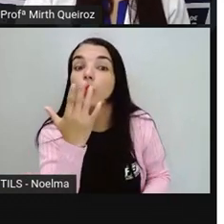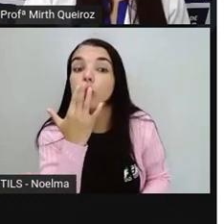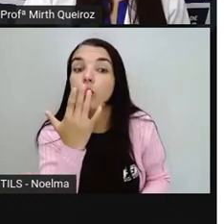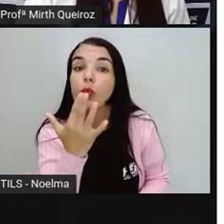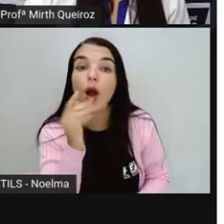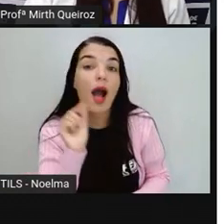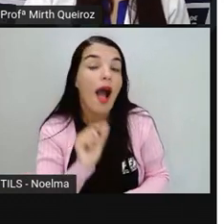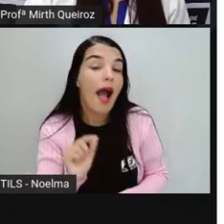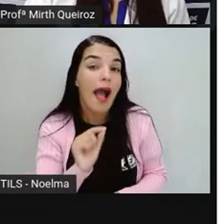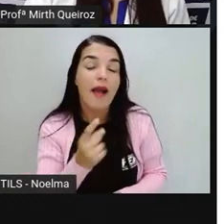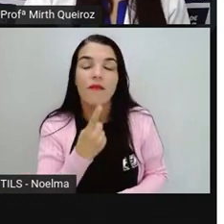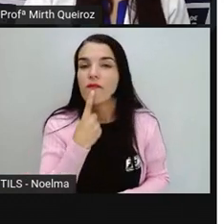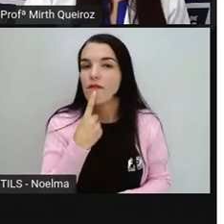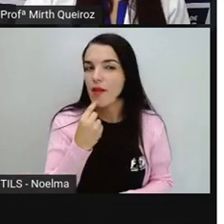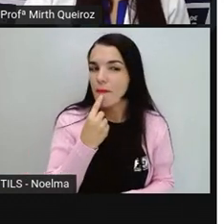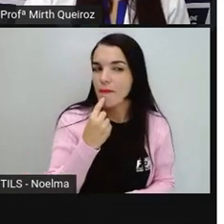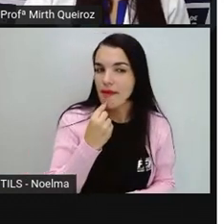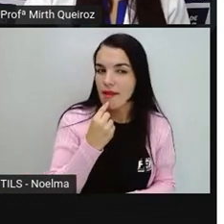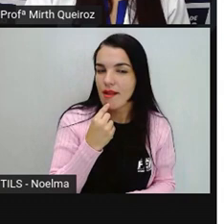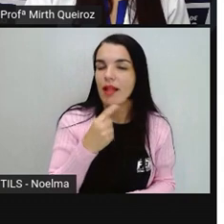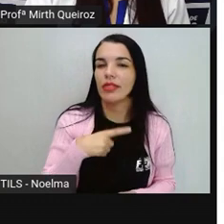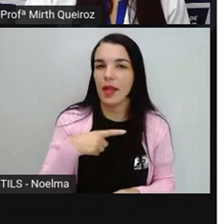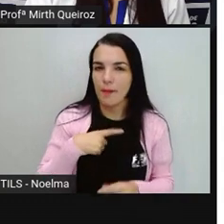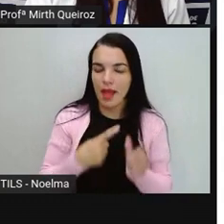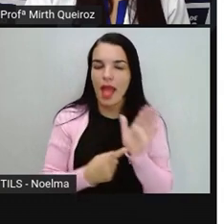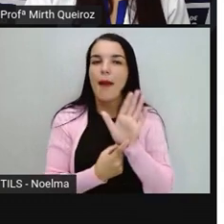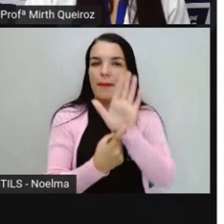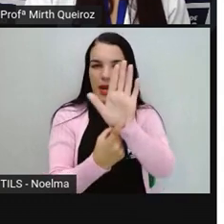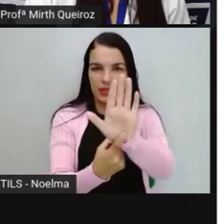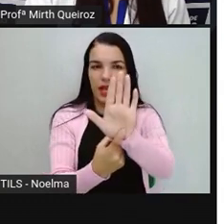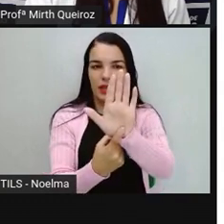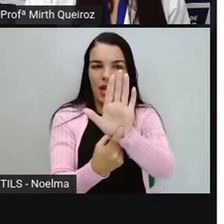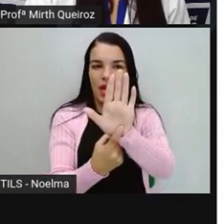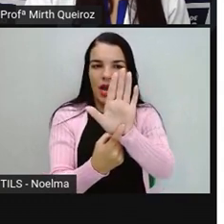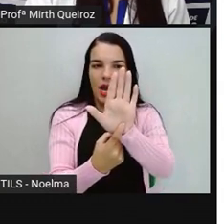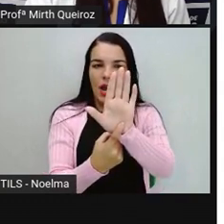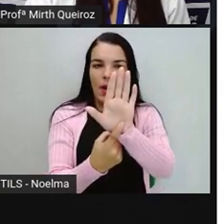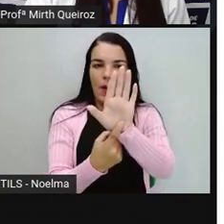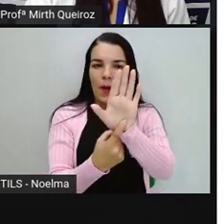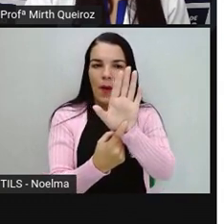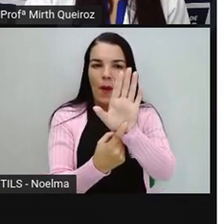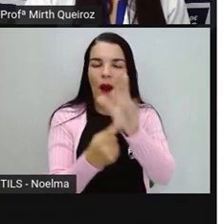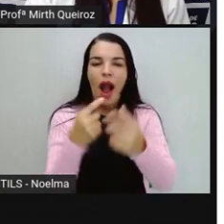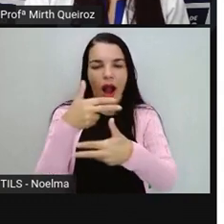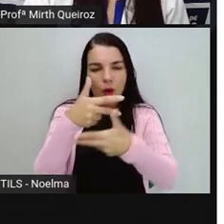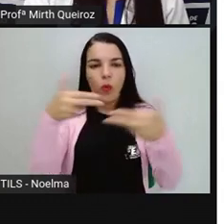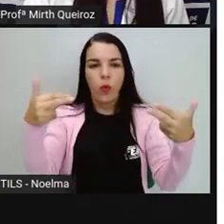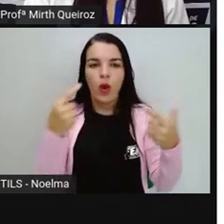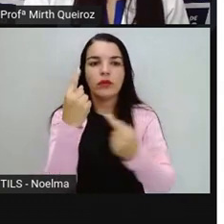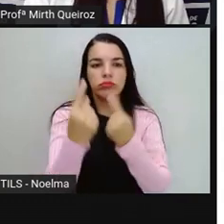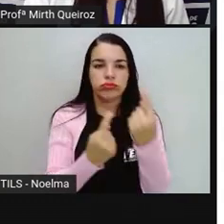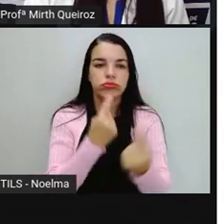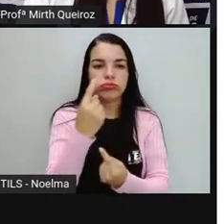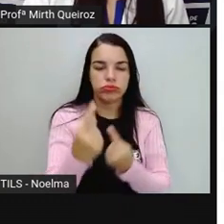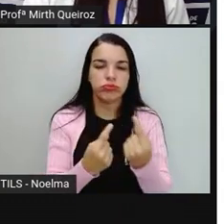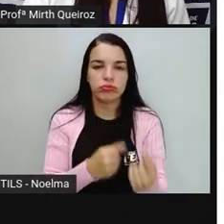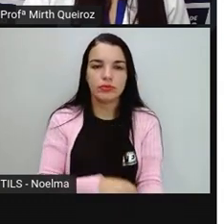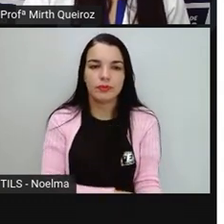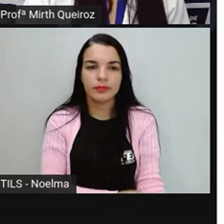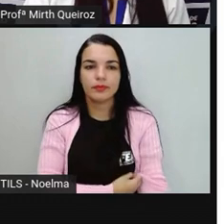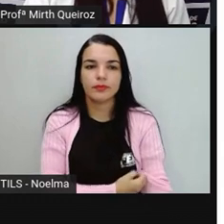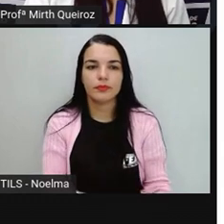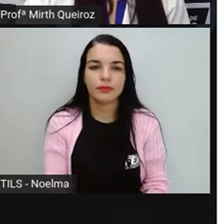já que tem a cor representa alguma coisa, né? Mas aqui nós só temos a escrita. E seria uma linguagem